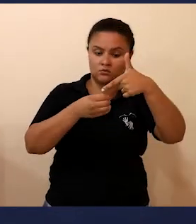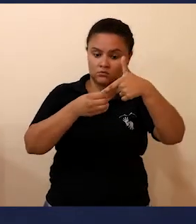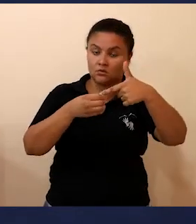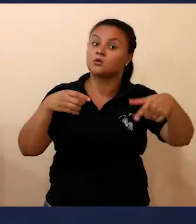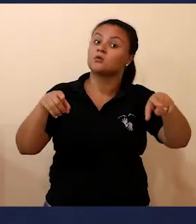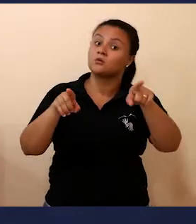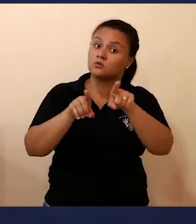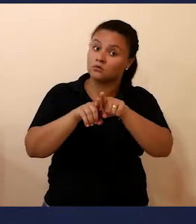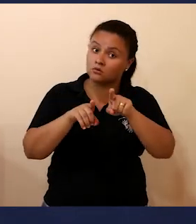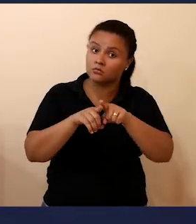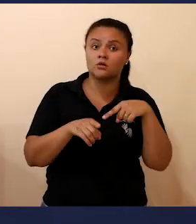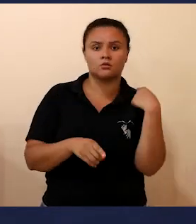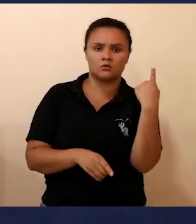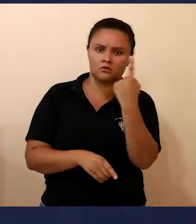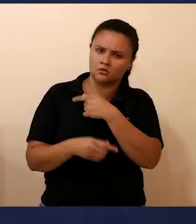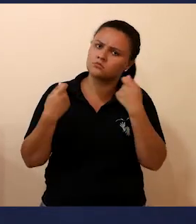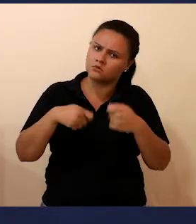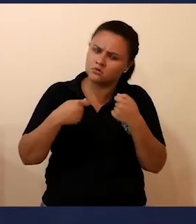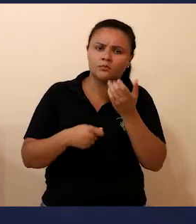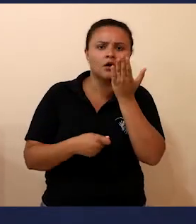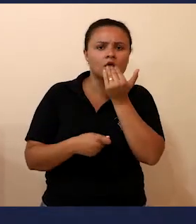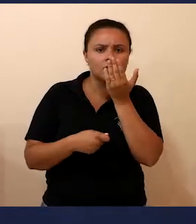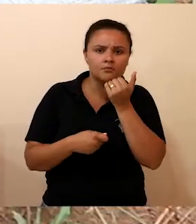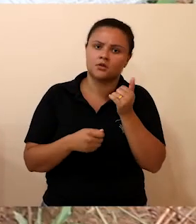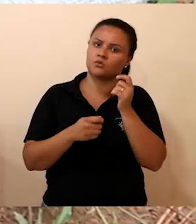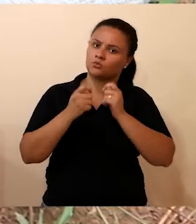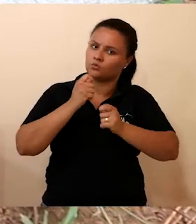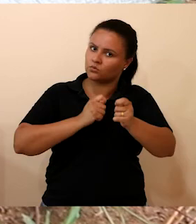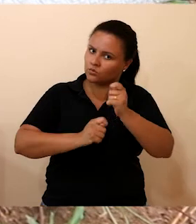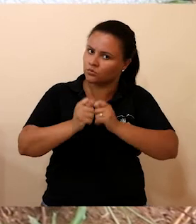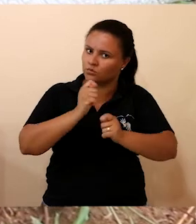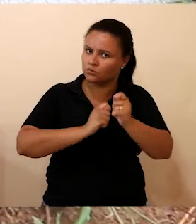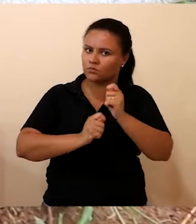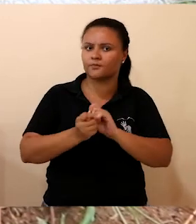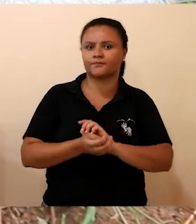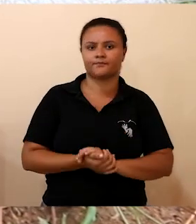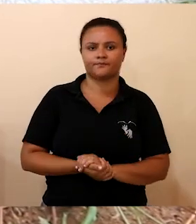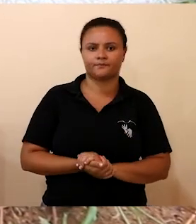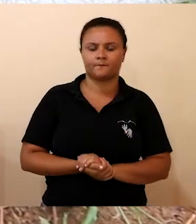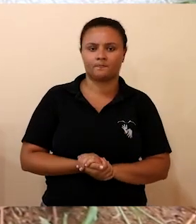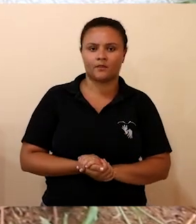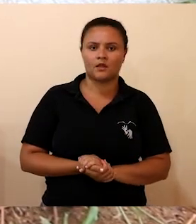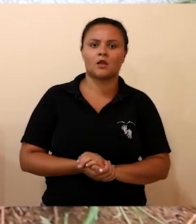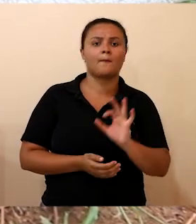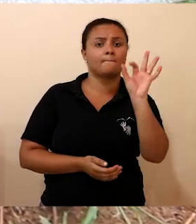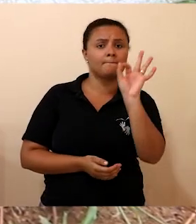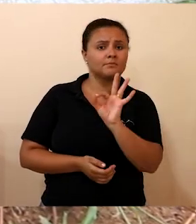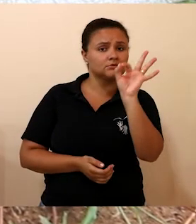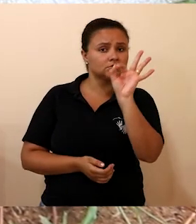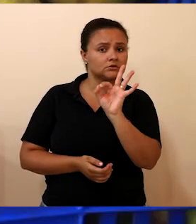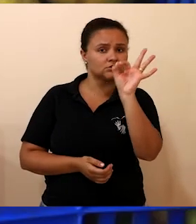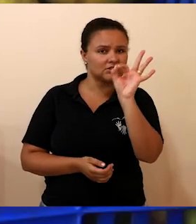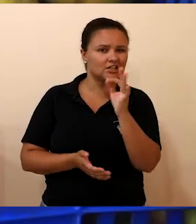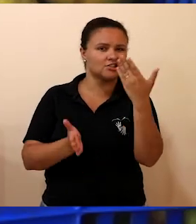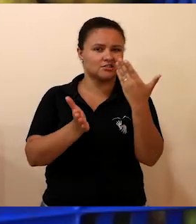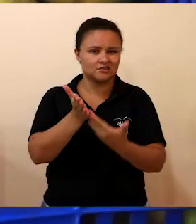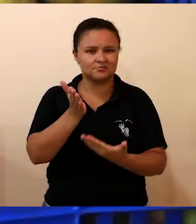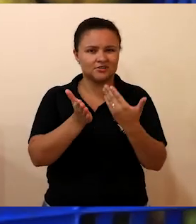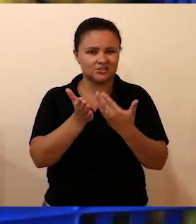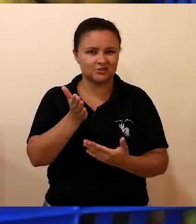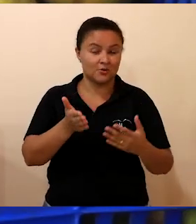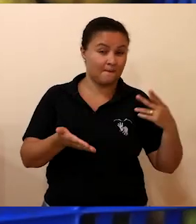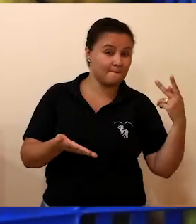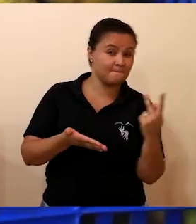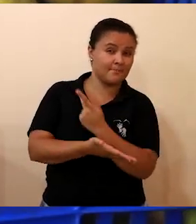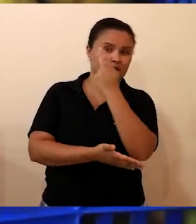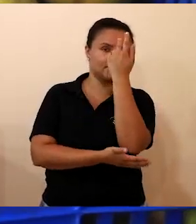que o alimento também pode ser economizado. Além do grande percentual de desperdício e o impacto ambiental que isso gera,